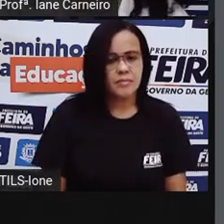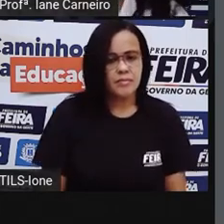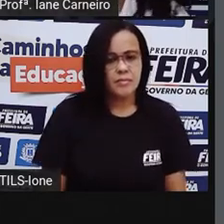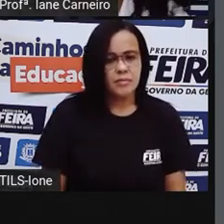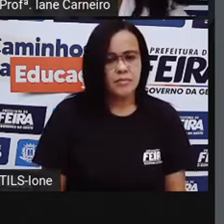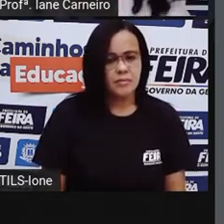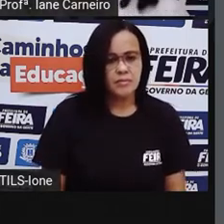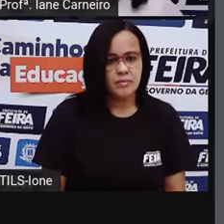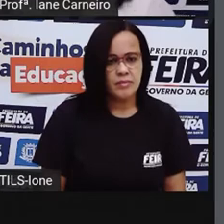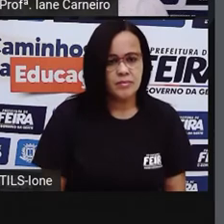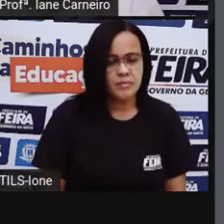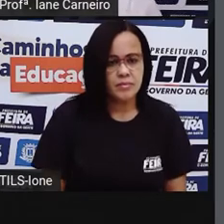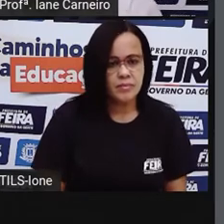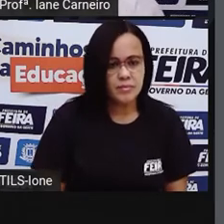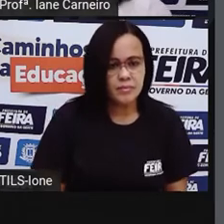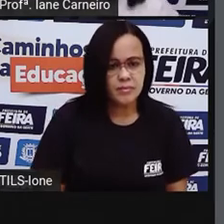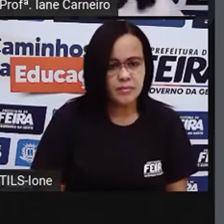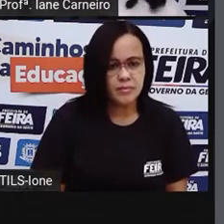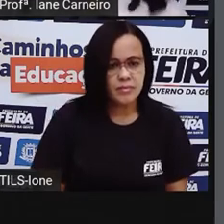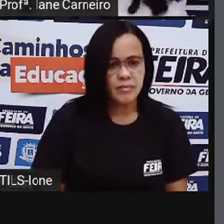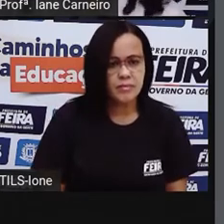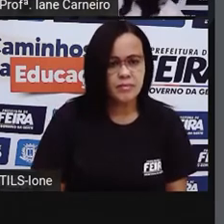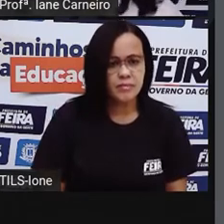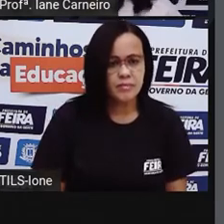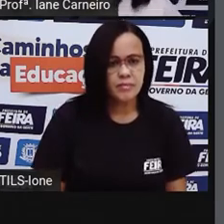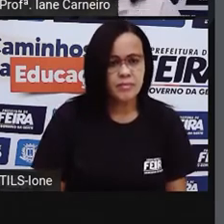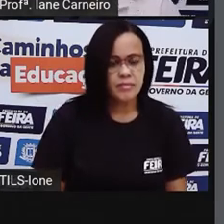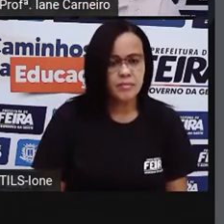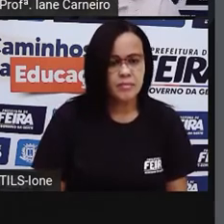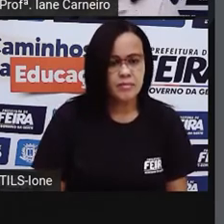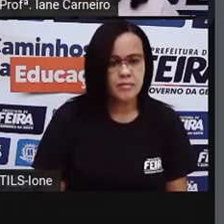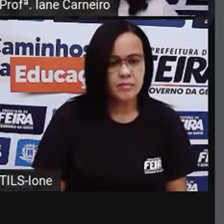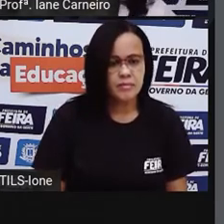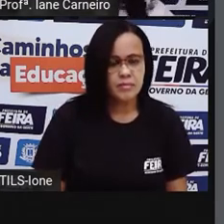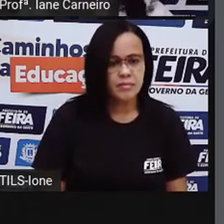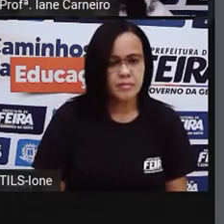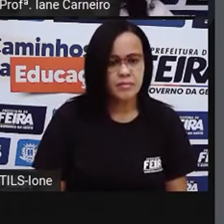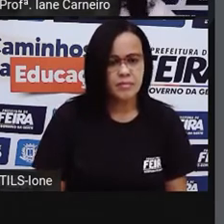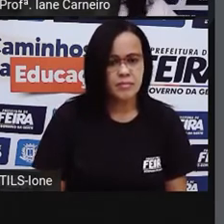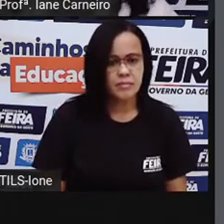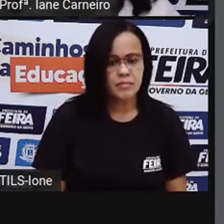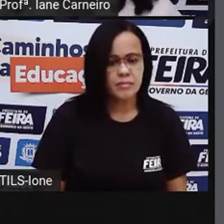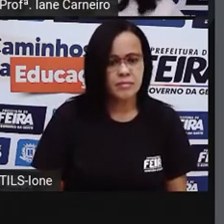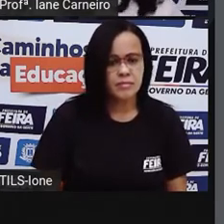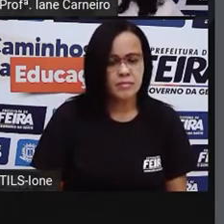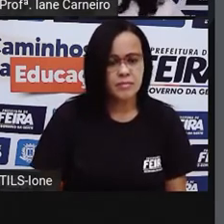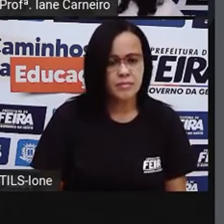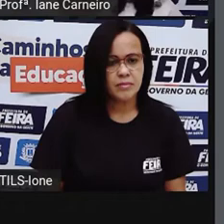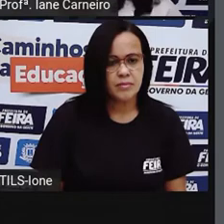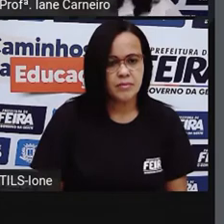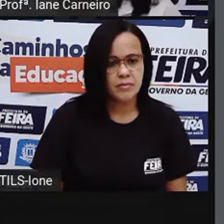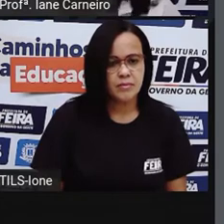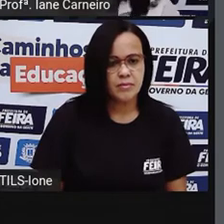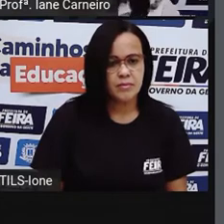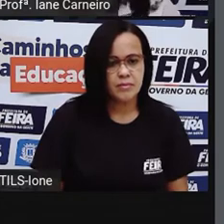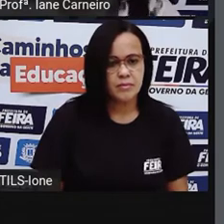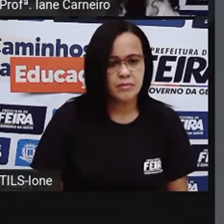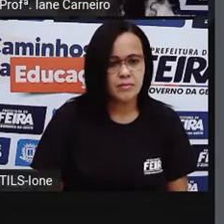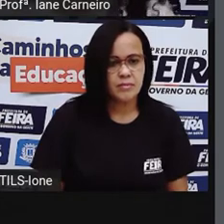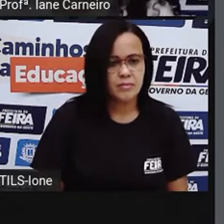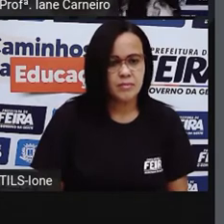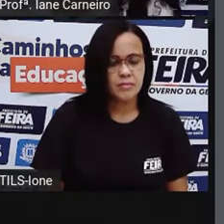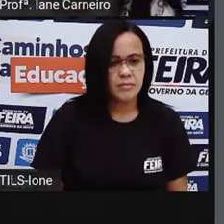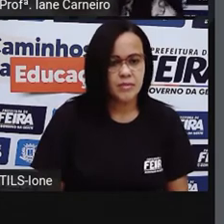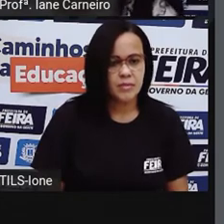Graças à fada, ao gigante, é mesmo uma loucura ver tanta gente feliz presa à sua leitura.